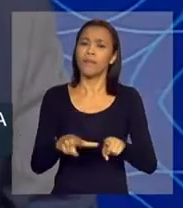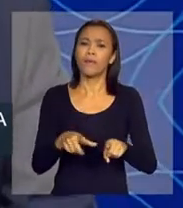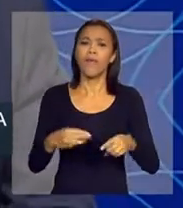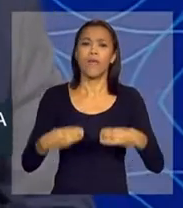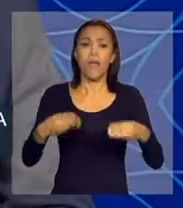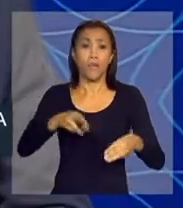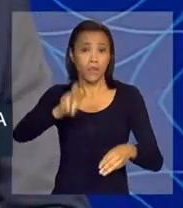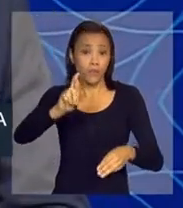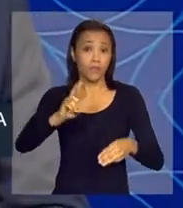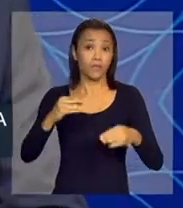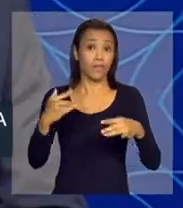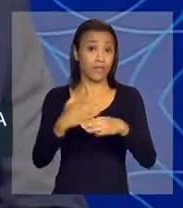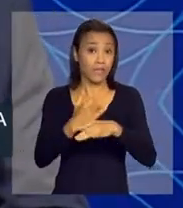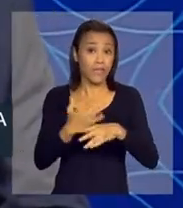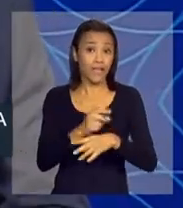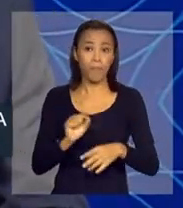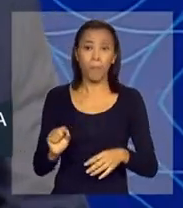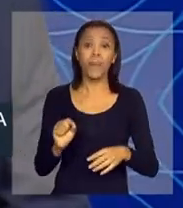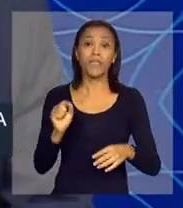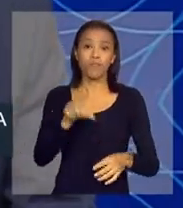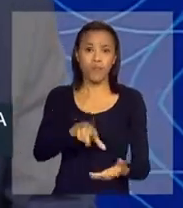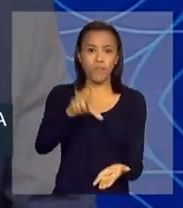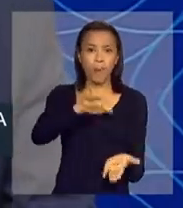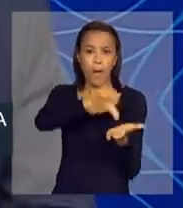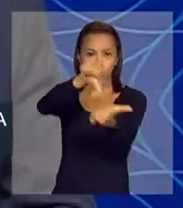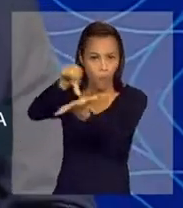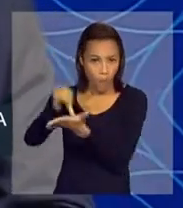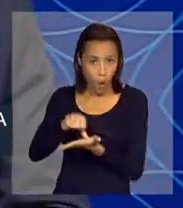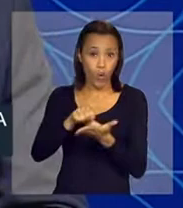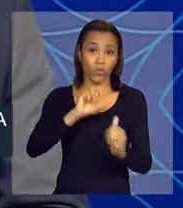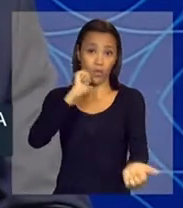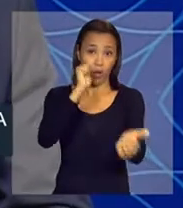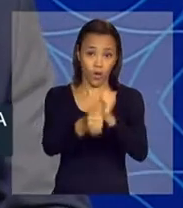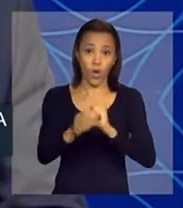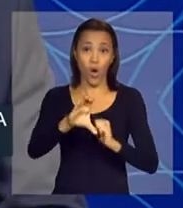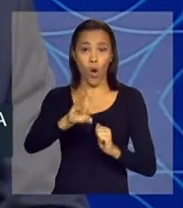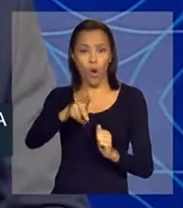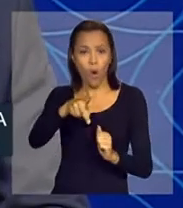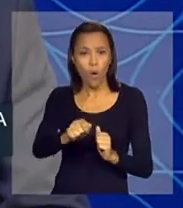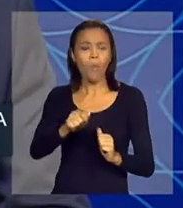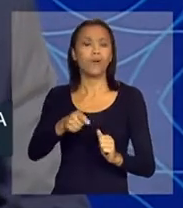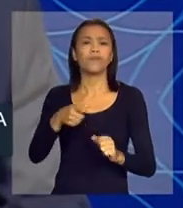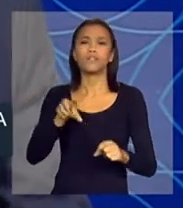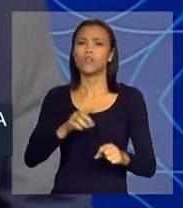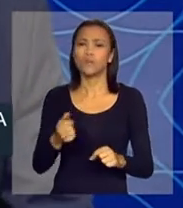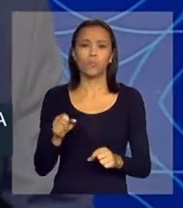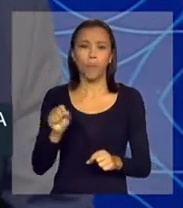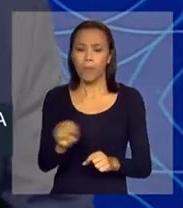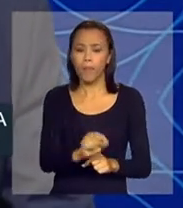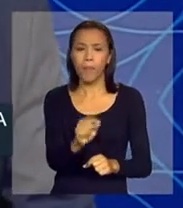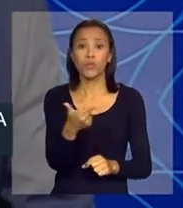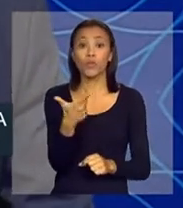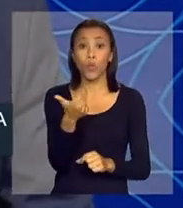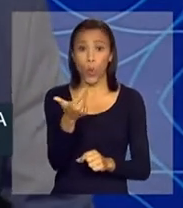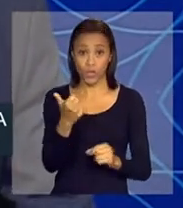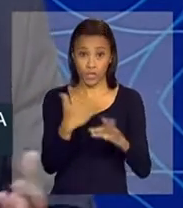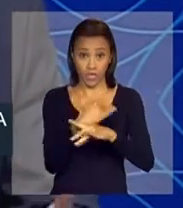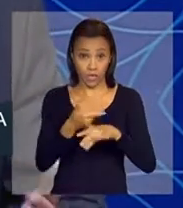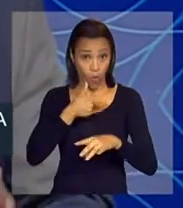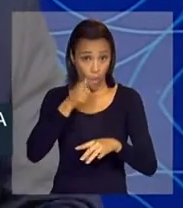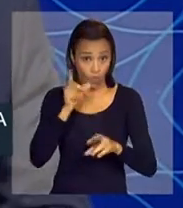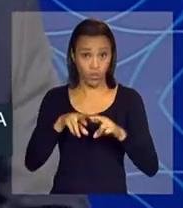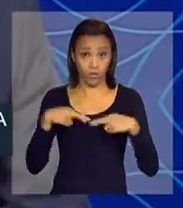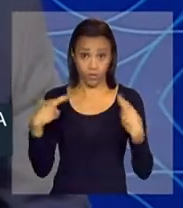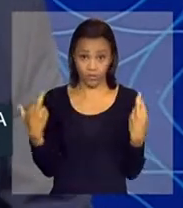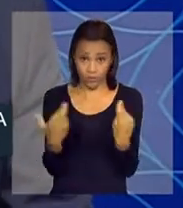das cidades-sede. Foi constituído um grupo de trabalho com representação de todas as 12 cidades-sede. Ontem reunimos as